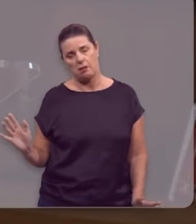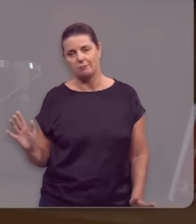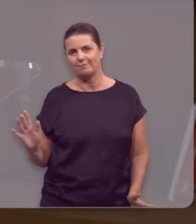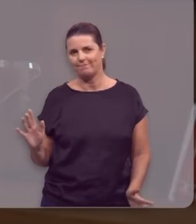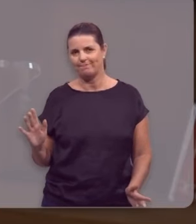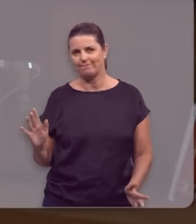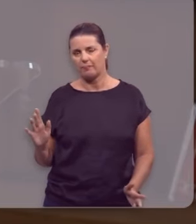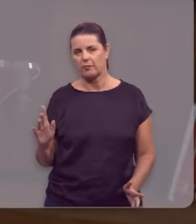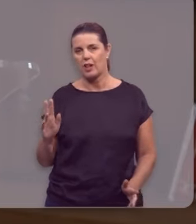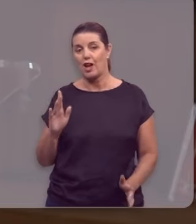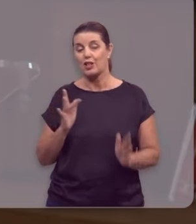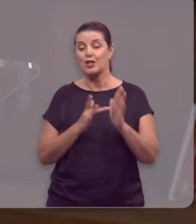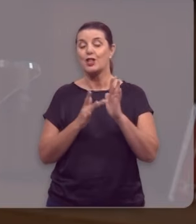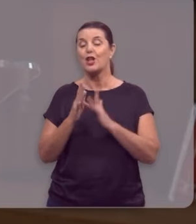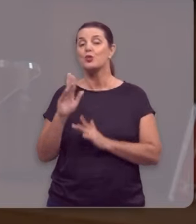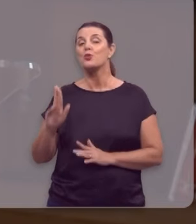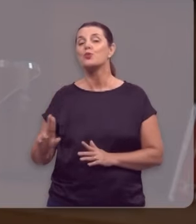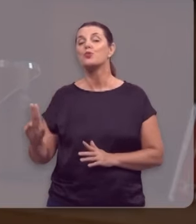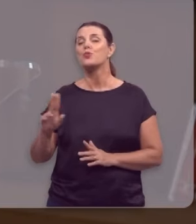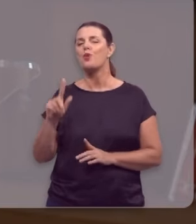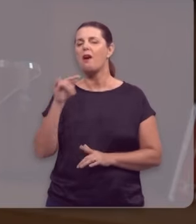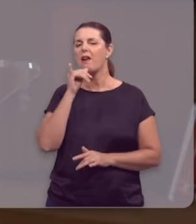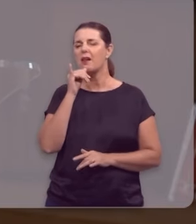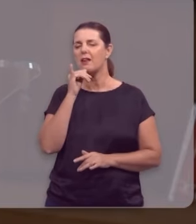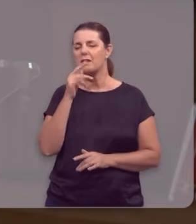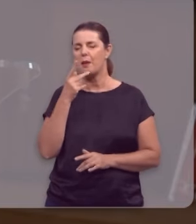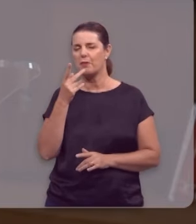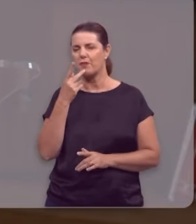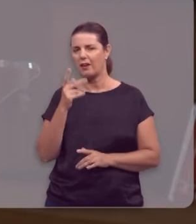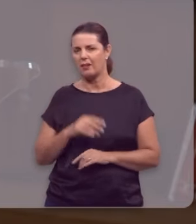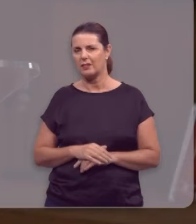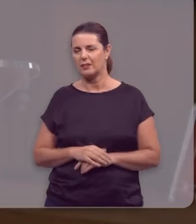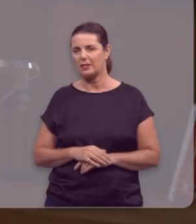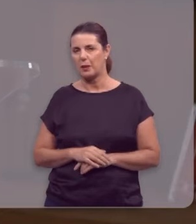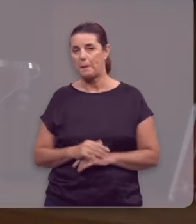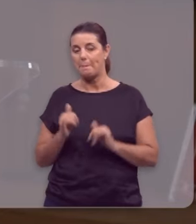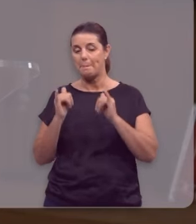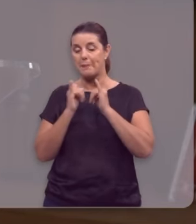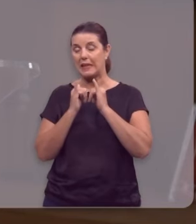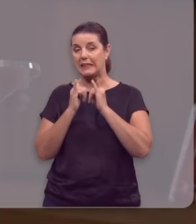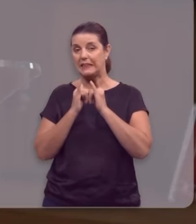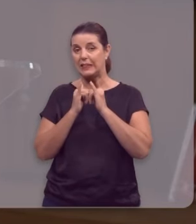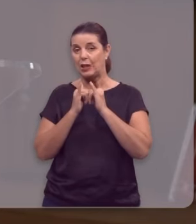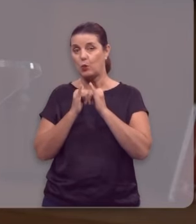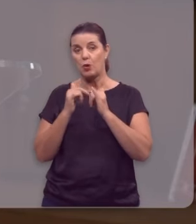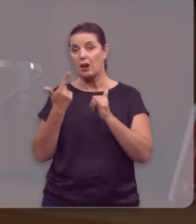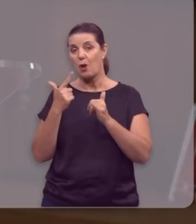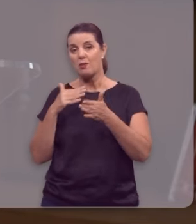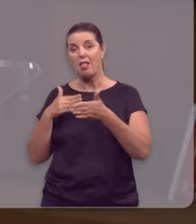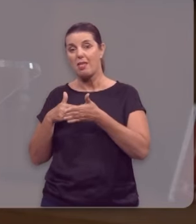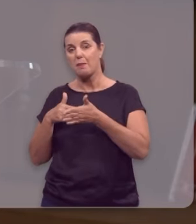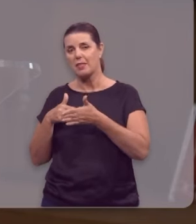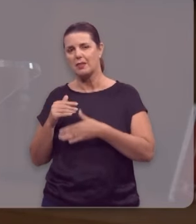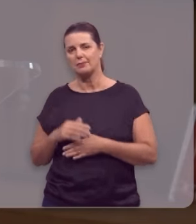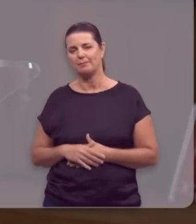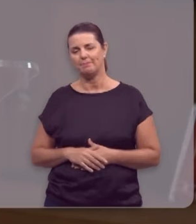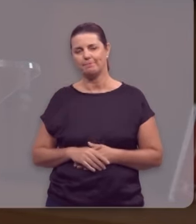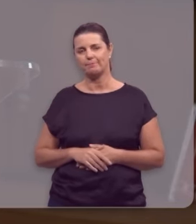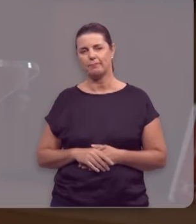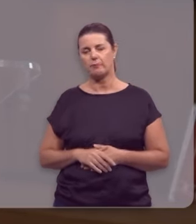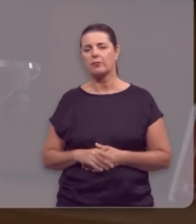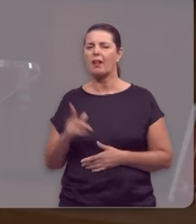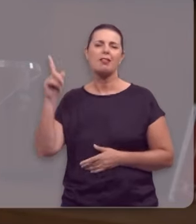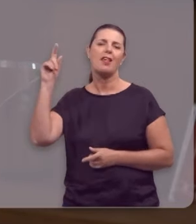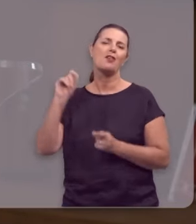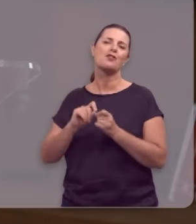Jesus usa esse exemplo extremo para dizer o seguinte, o perdão é ilimitado. Porque é